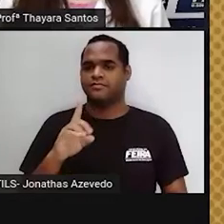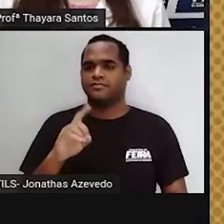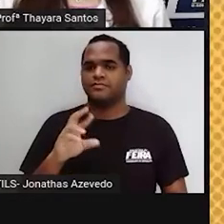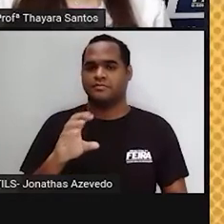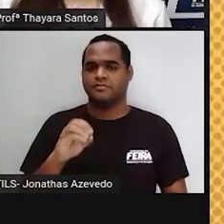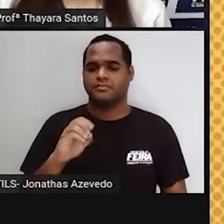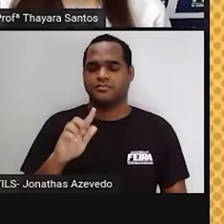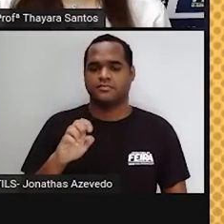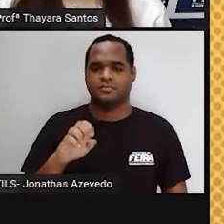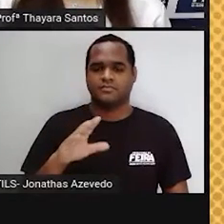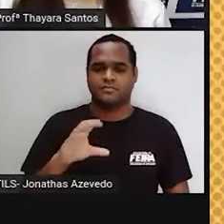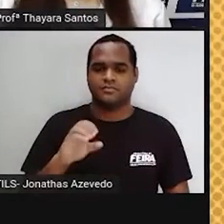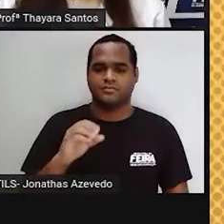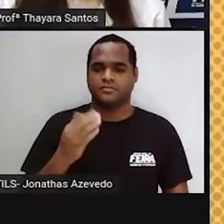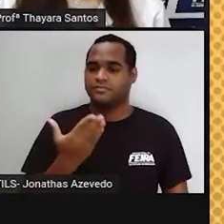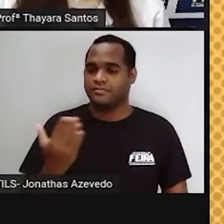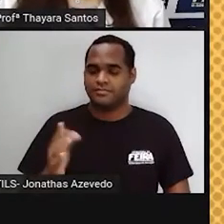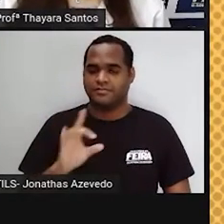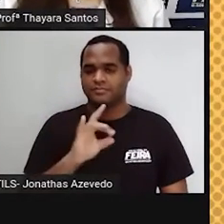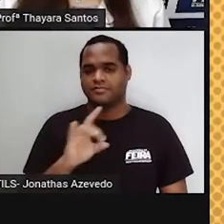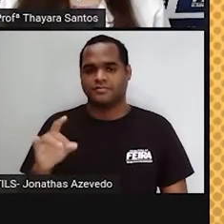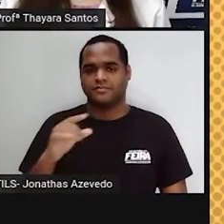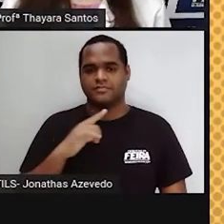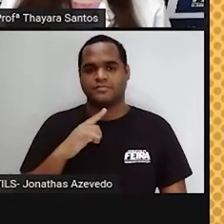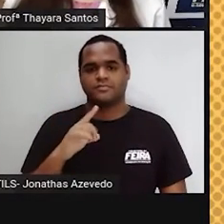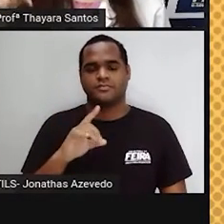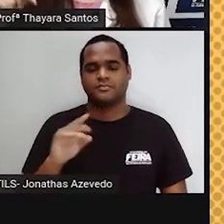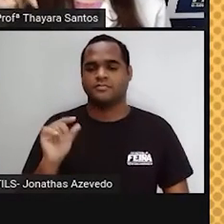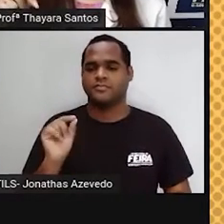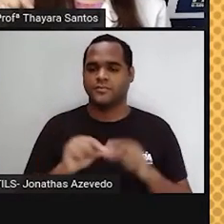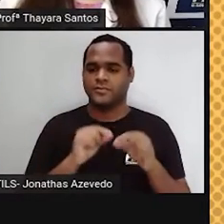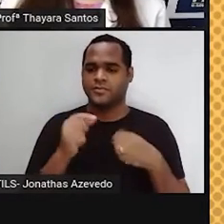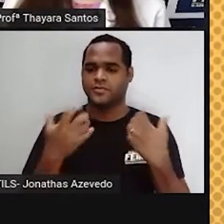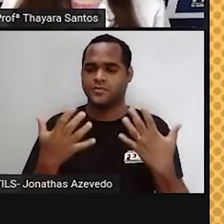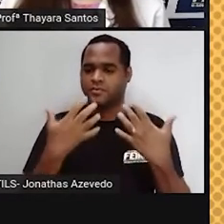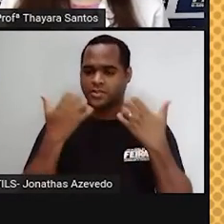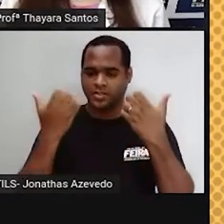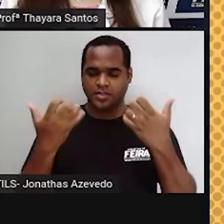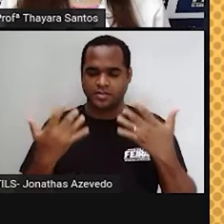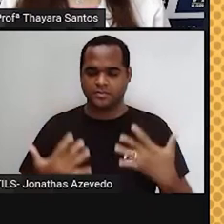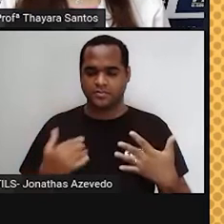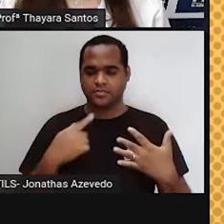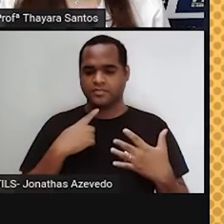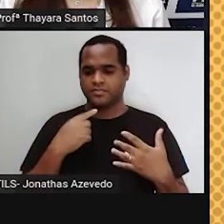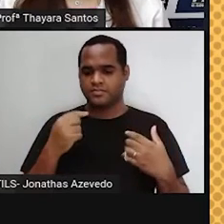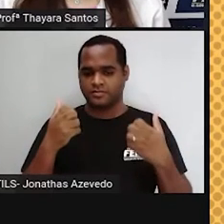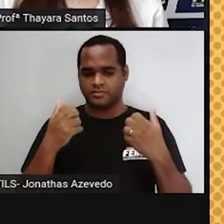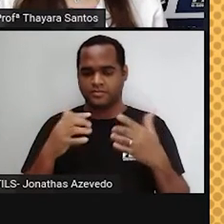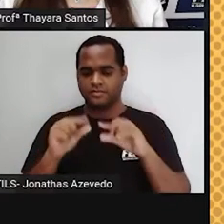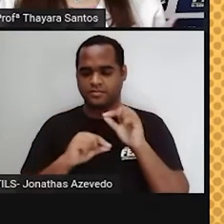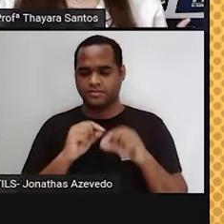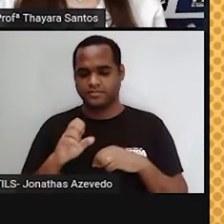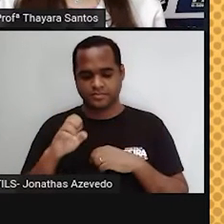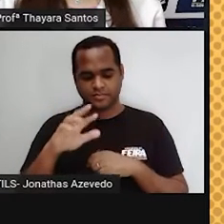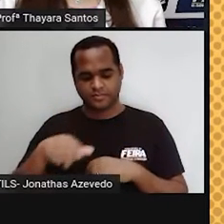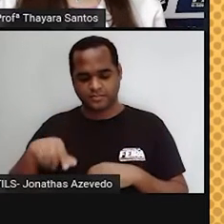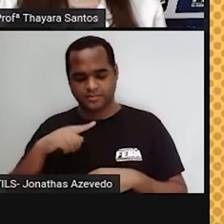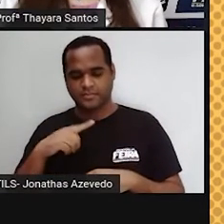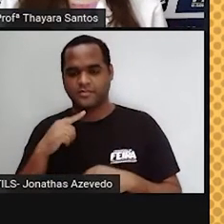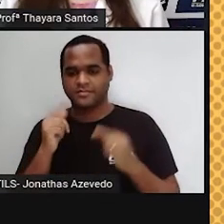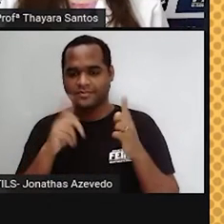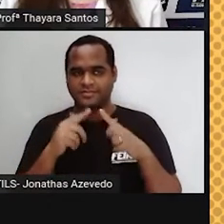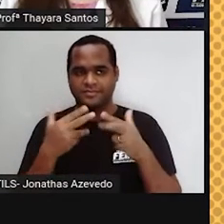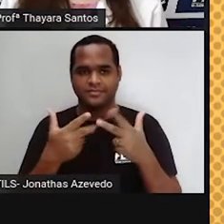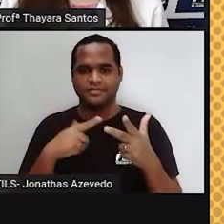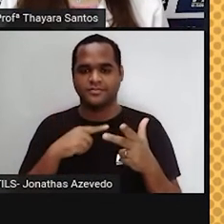E aí, pessoal, vocês gostaram do nosso teste quiz? Contem aqui para mim nos comentários do chat quantas questões vocês